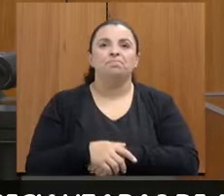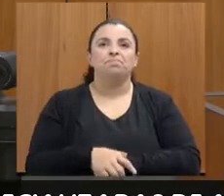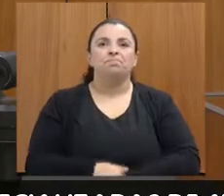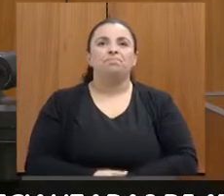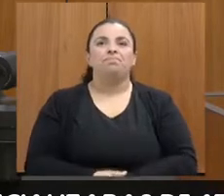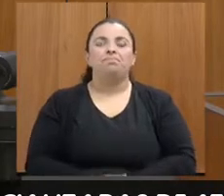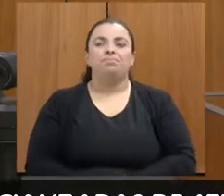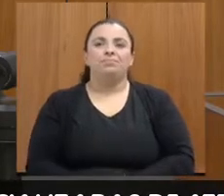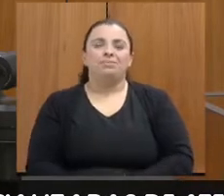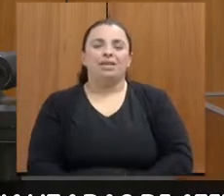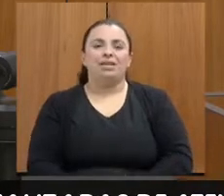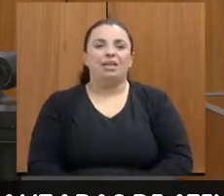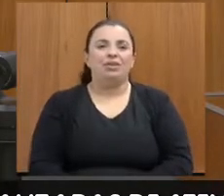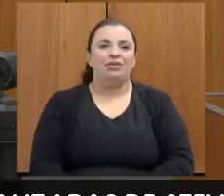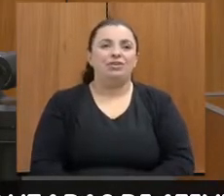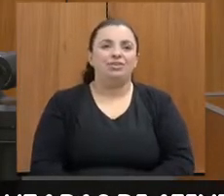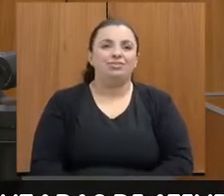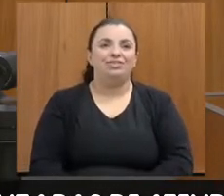Tem um PowerPoint?